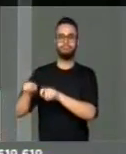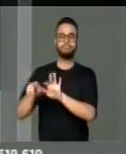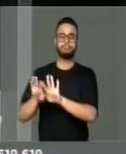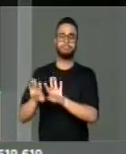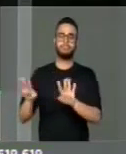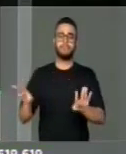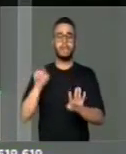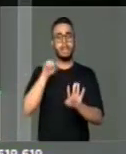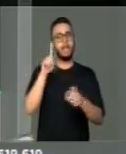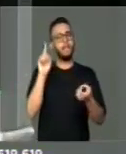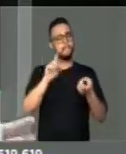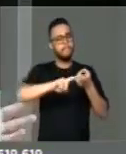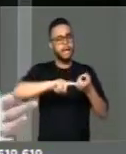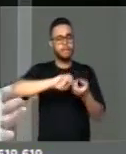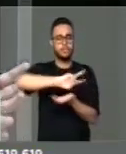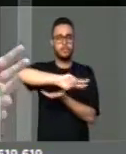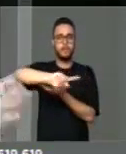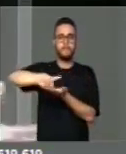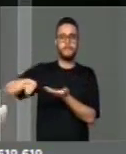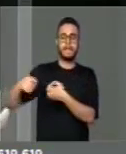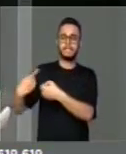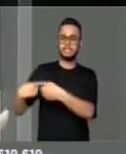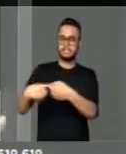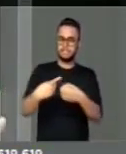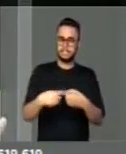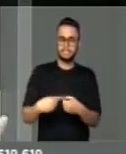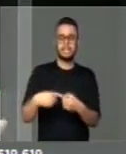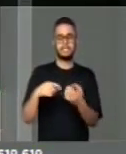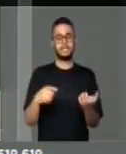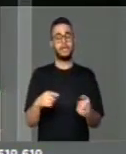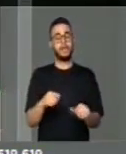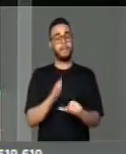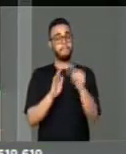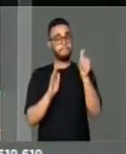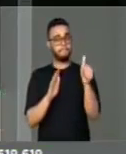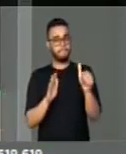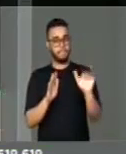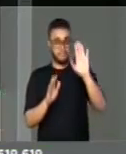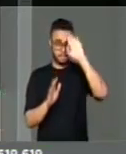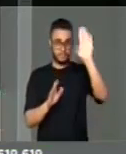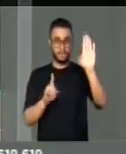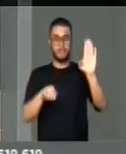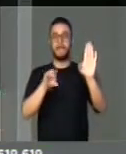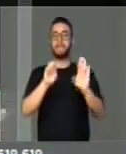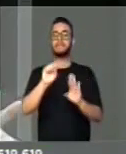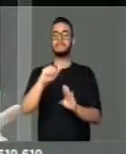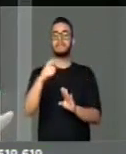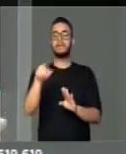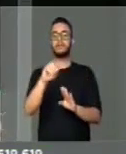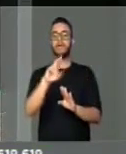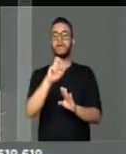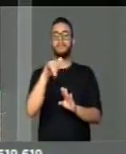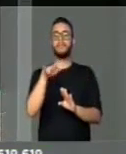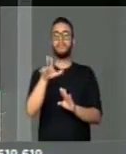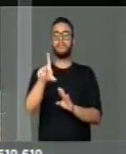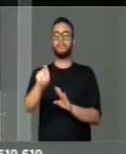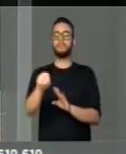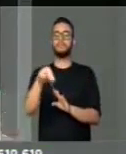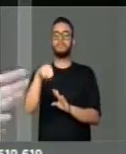diversas cidades, a cidade de São Raibundonata, principal, a cidade de São João do Piauí, Coronel José Dias